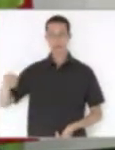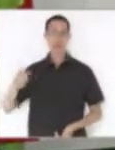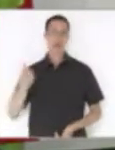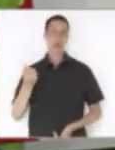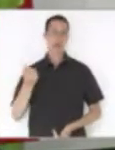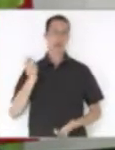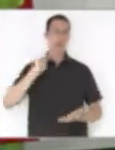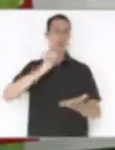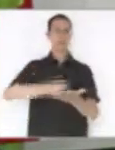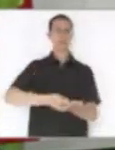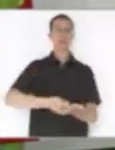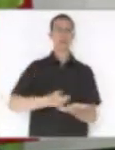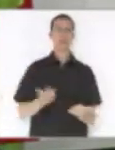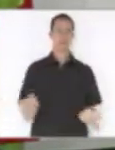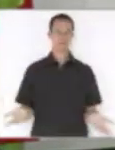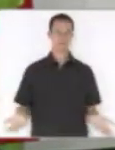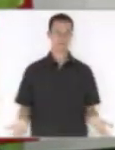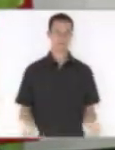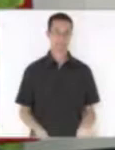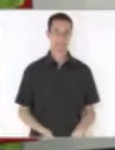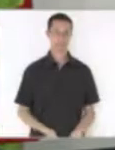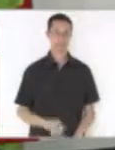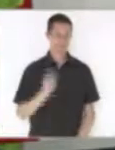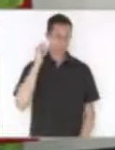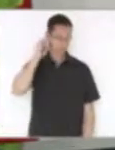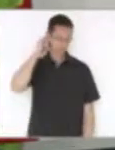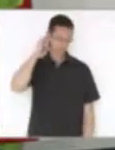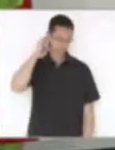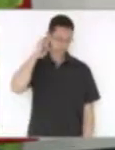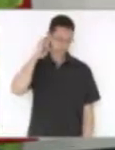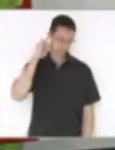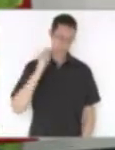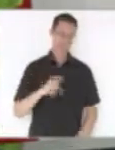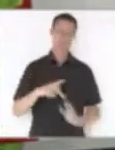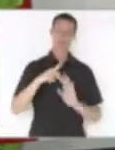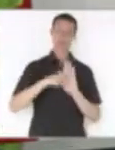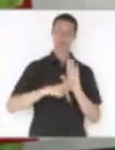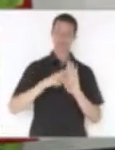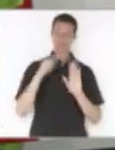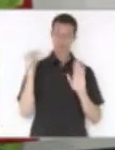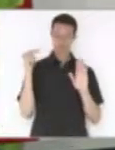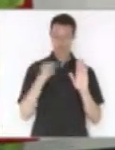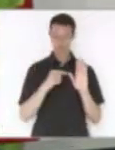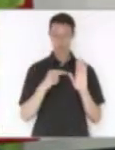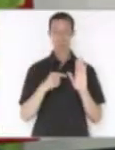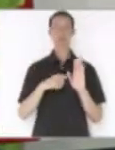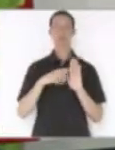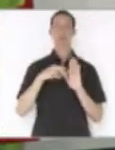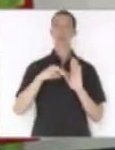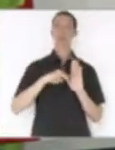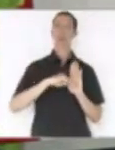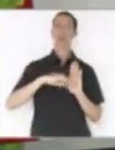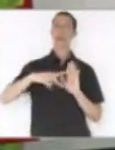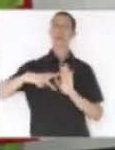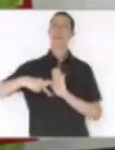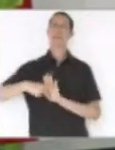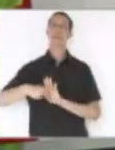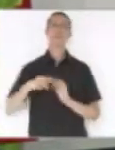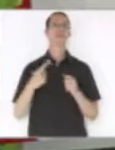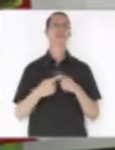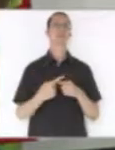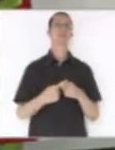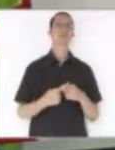recurso, quer antecipar esses valores. Esse projeto específico é um âmbito provisório para quê? Para